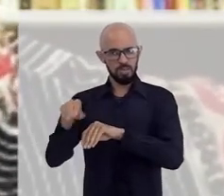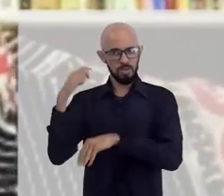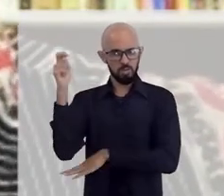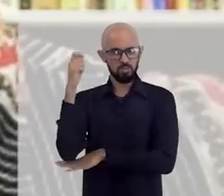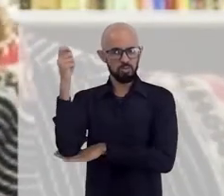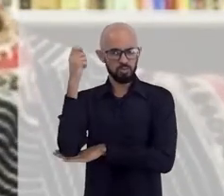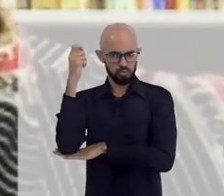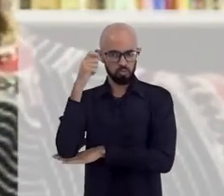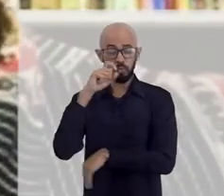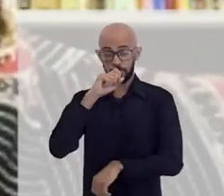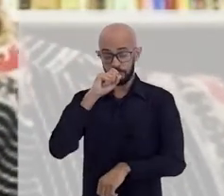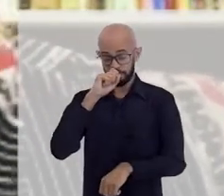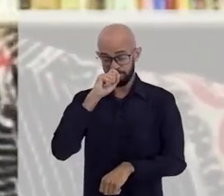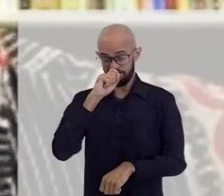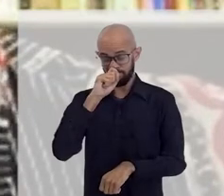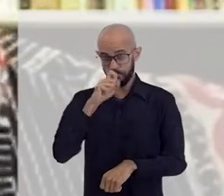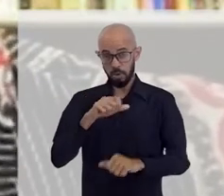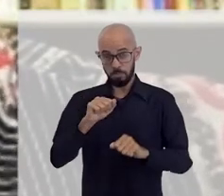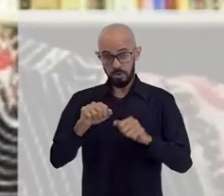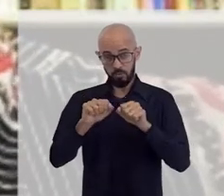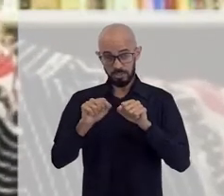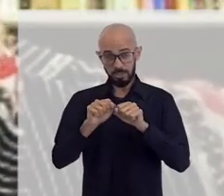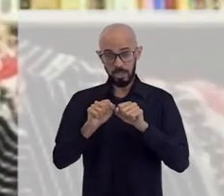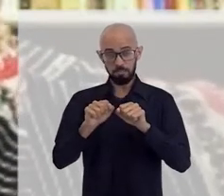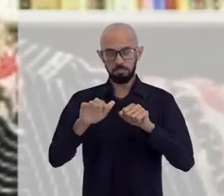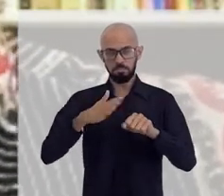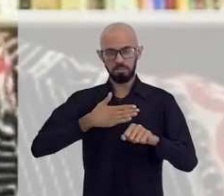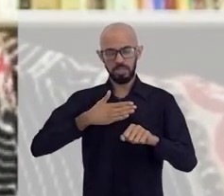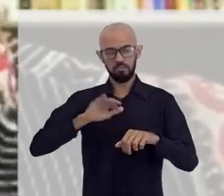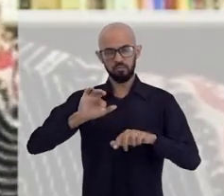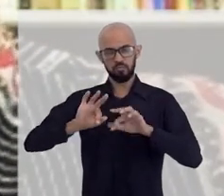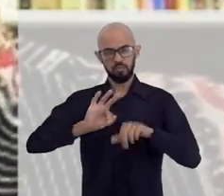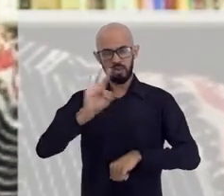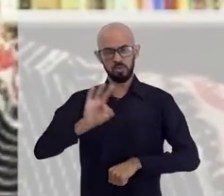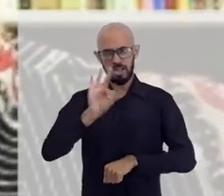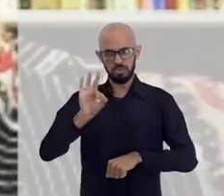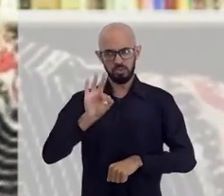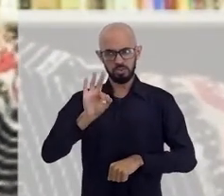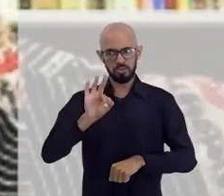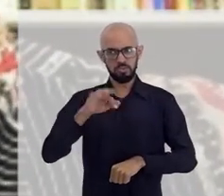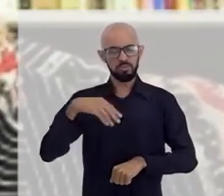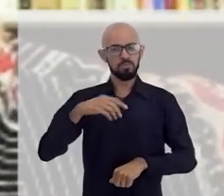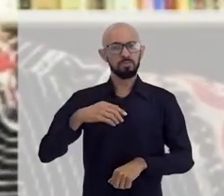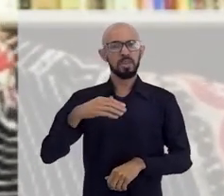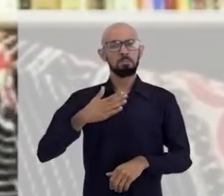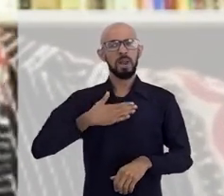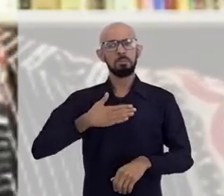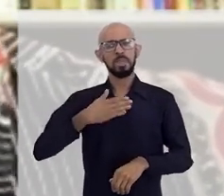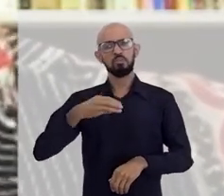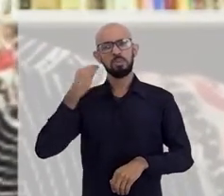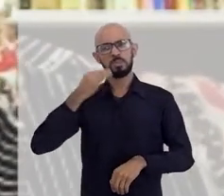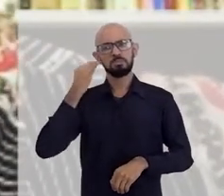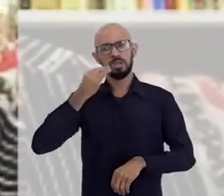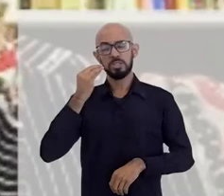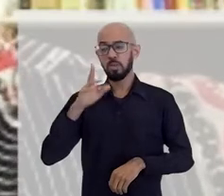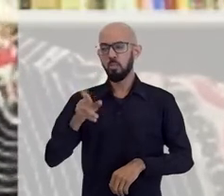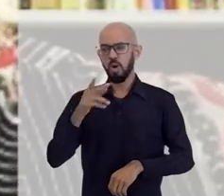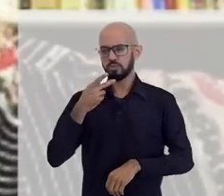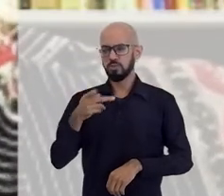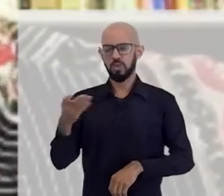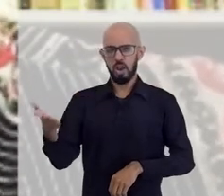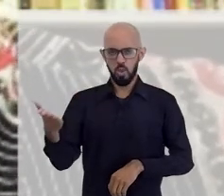concluindo o curso de graduação em Porto Alegre. Foi uma experiência, como você disse,